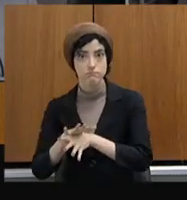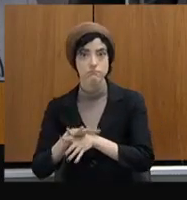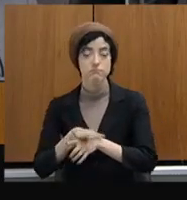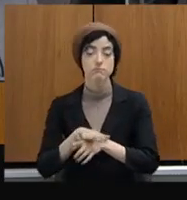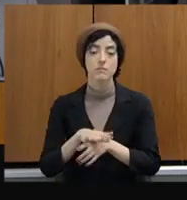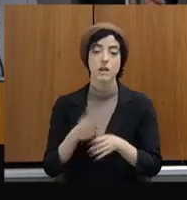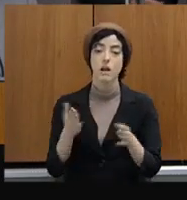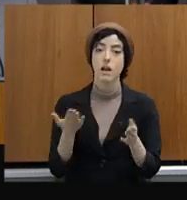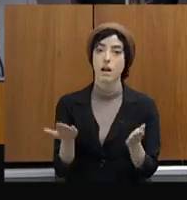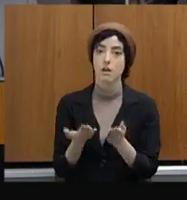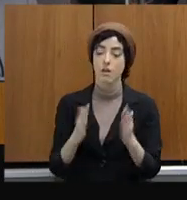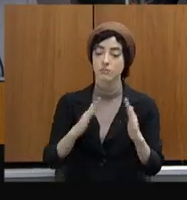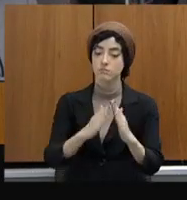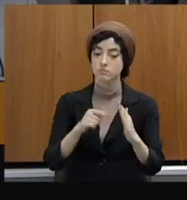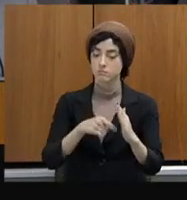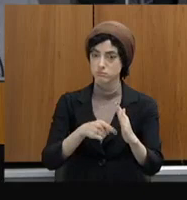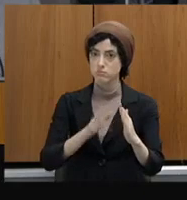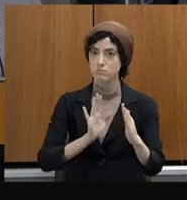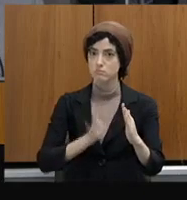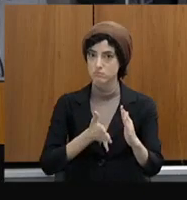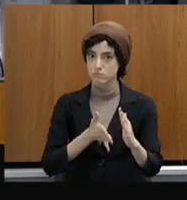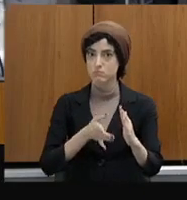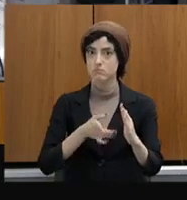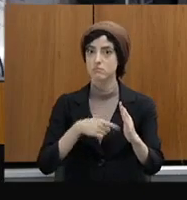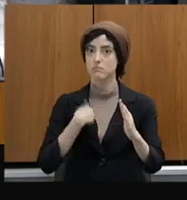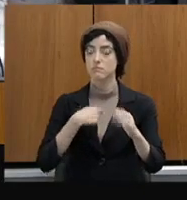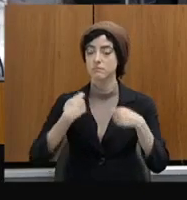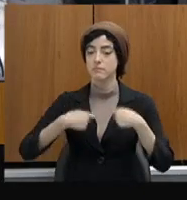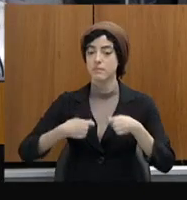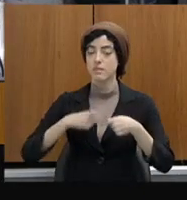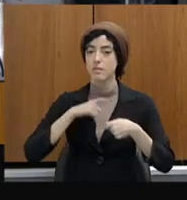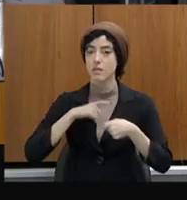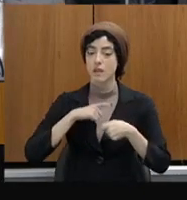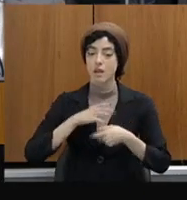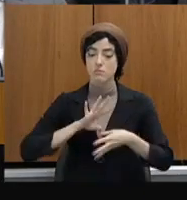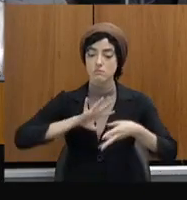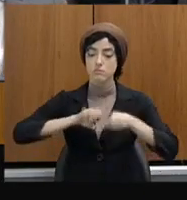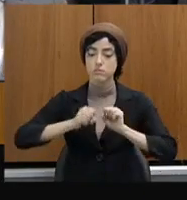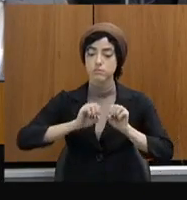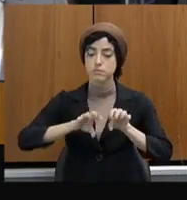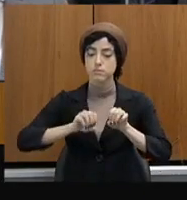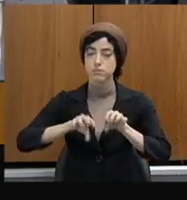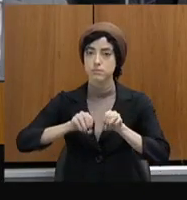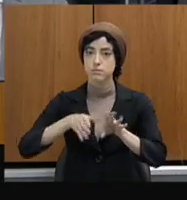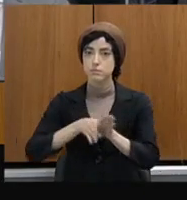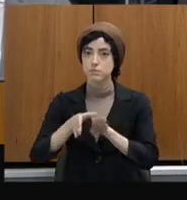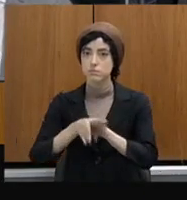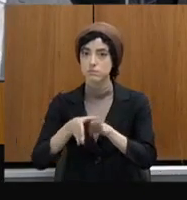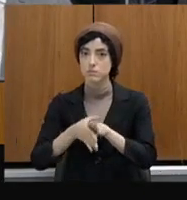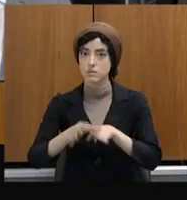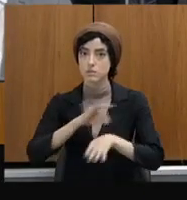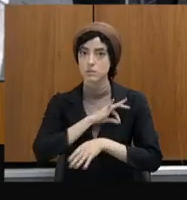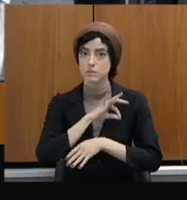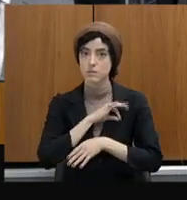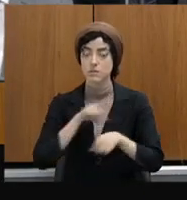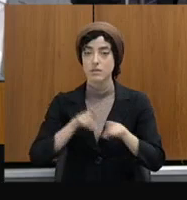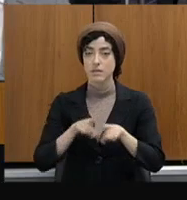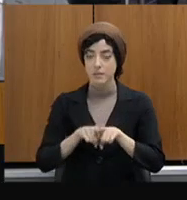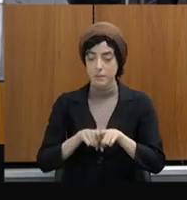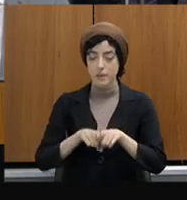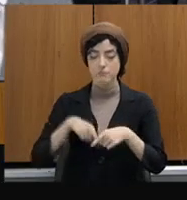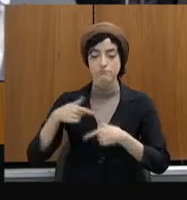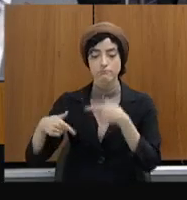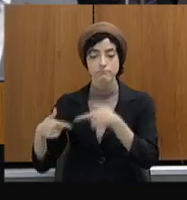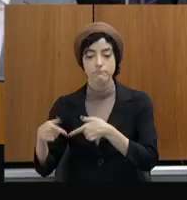consciência disso, e estamos trabalhando para que outras unidades sejam ainda atendidas por essa